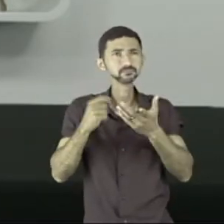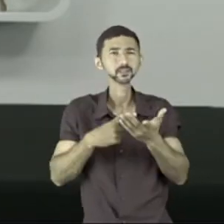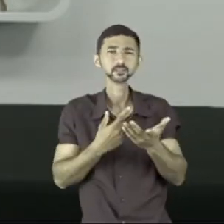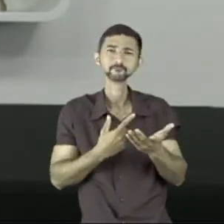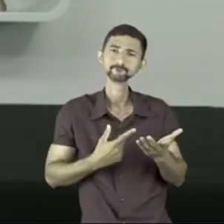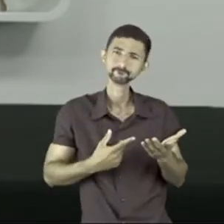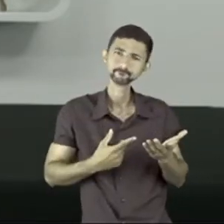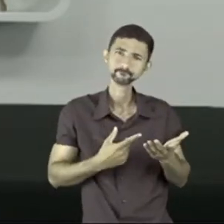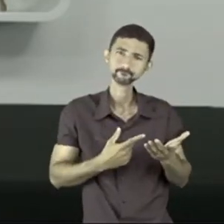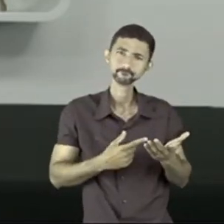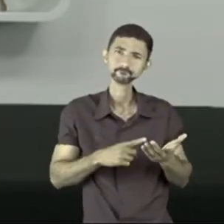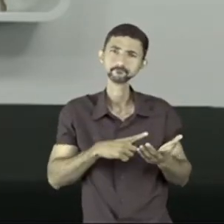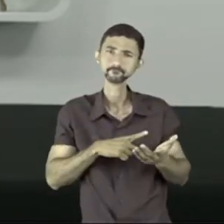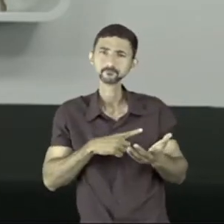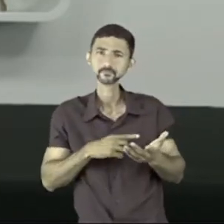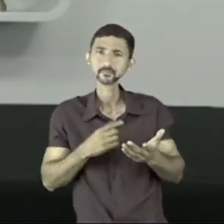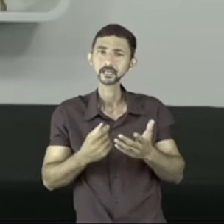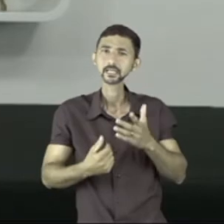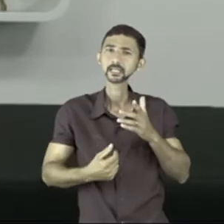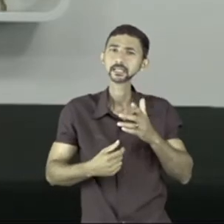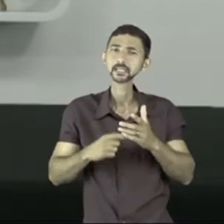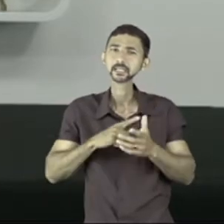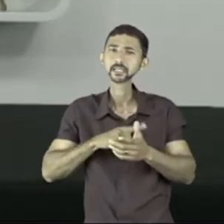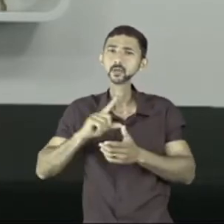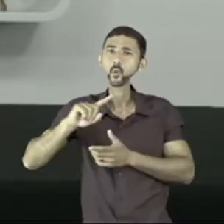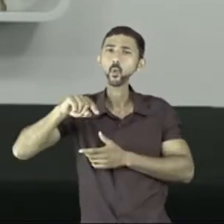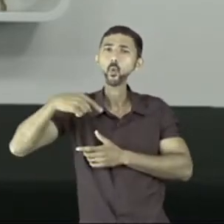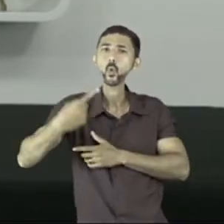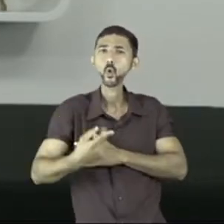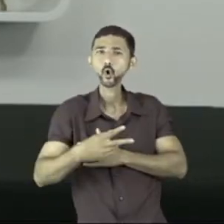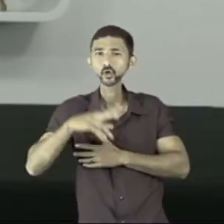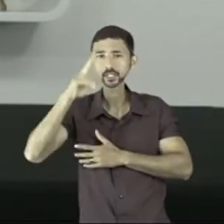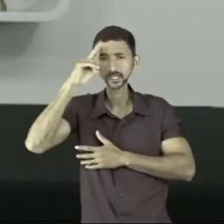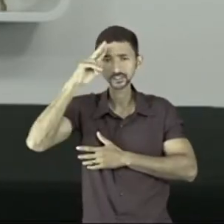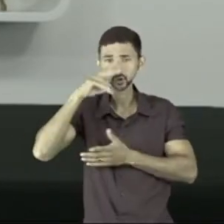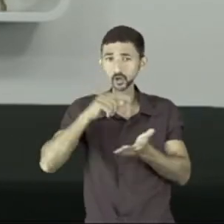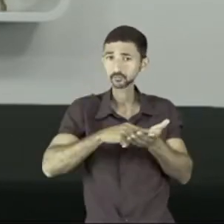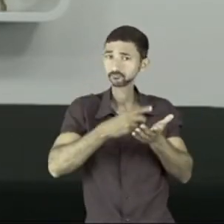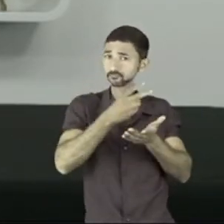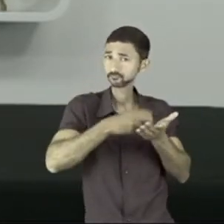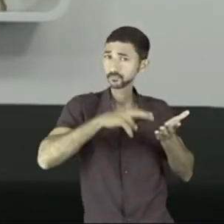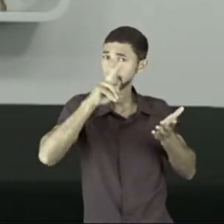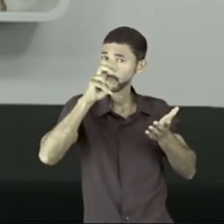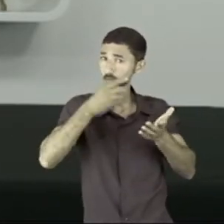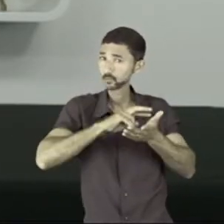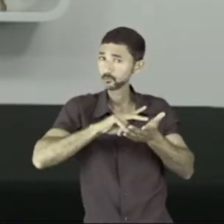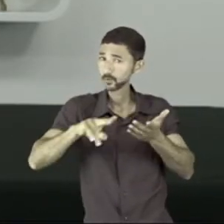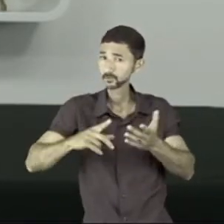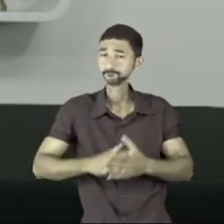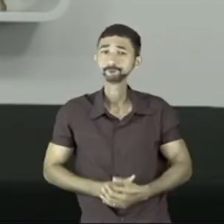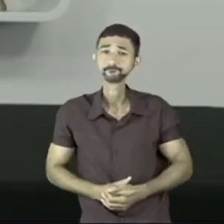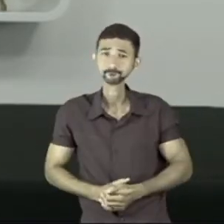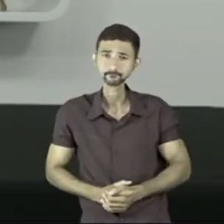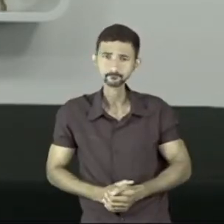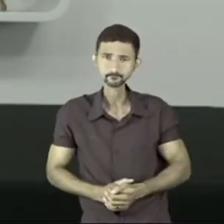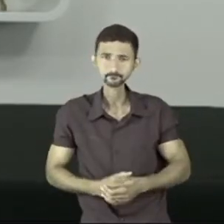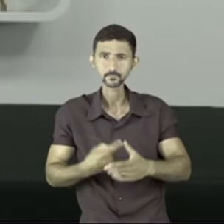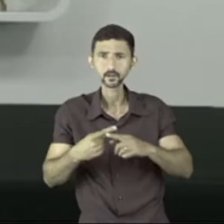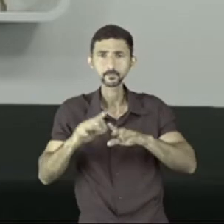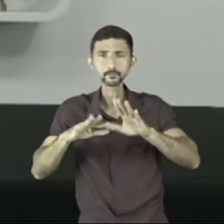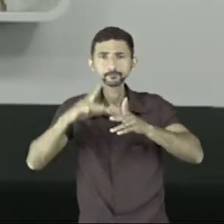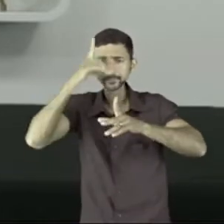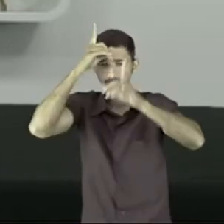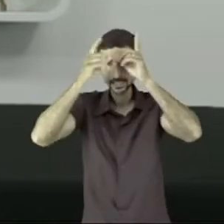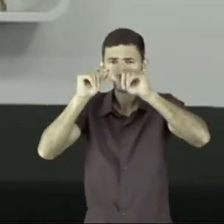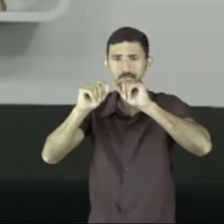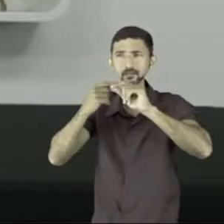de... Pode ser que existam mais versões a respeito daquilo que eu estou pesquisando. Por quê? A ideia